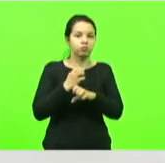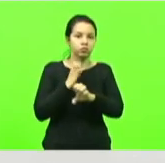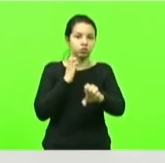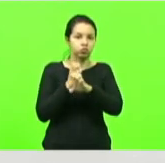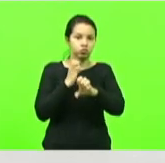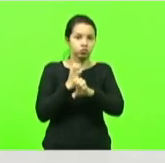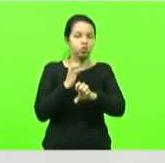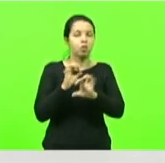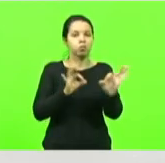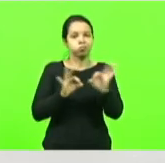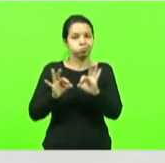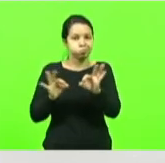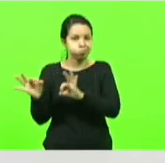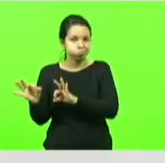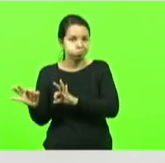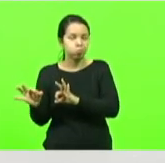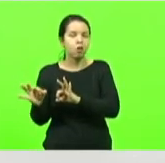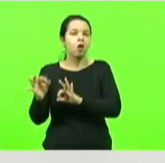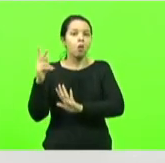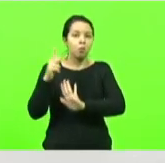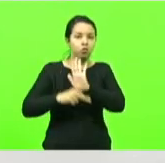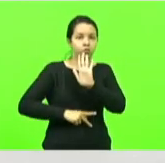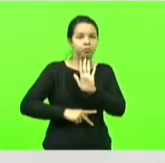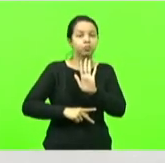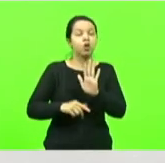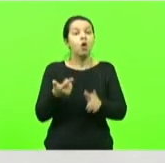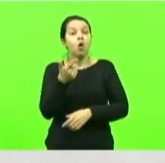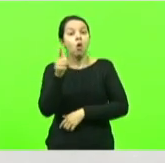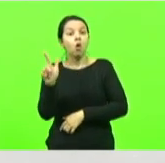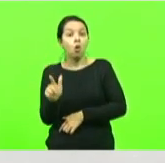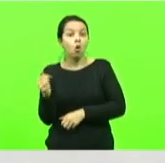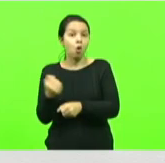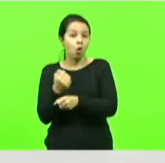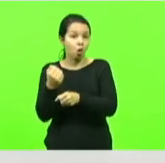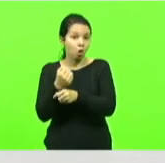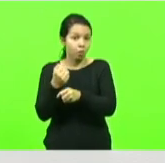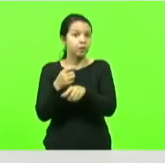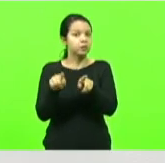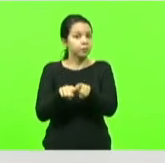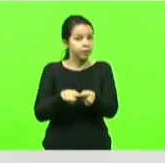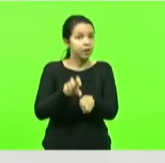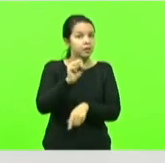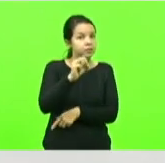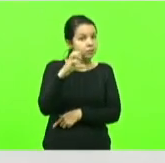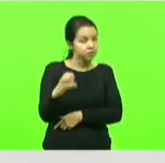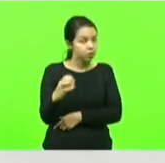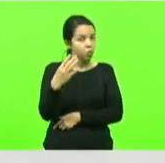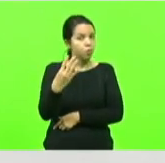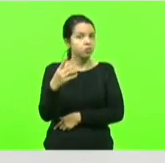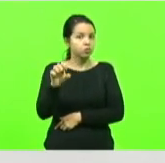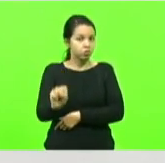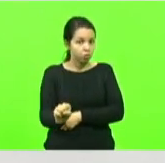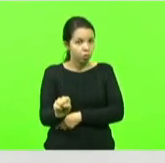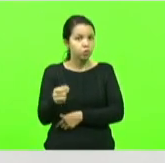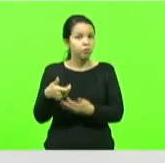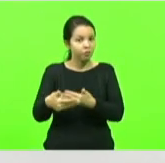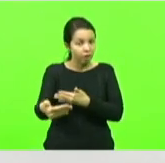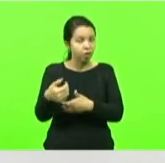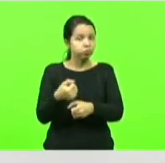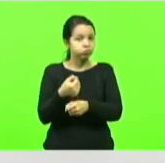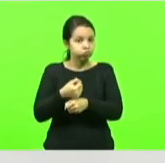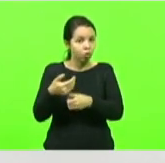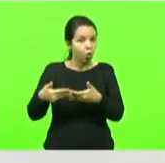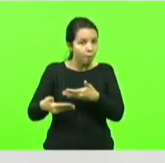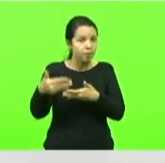e deve ser iniciada ainda em breve também na SC418 que é a chamada o